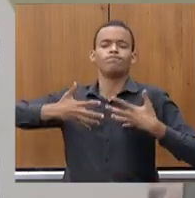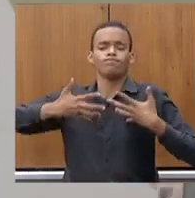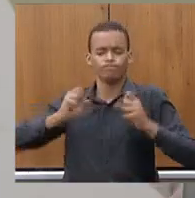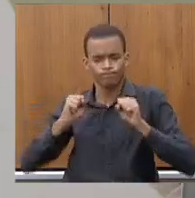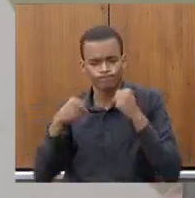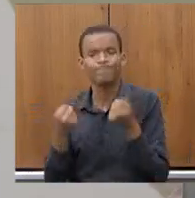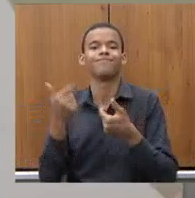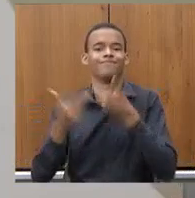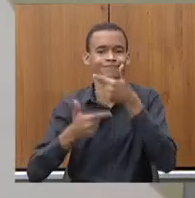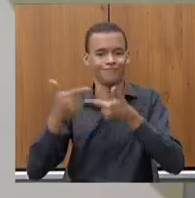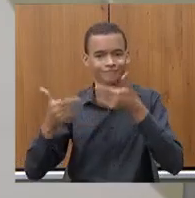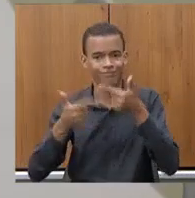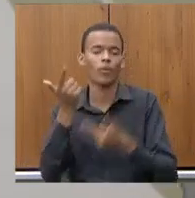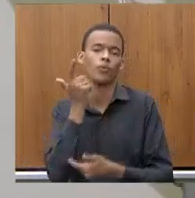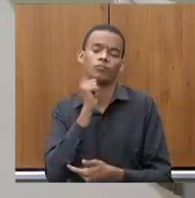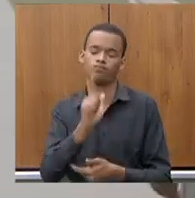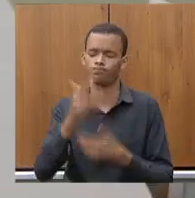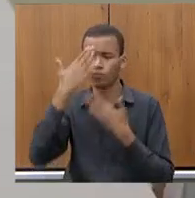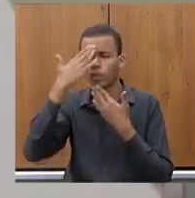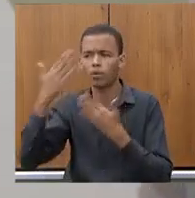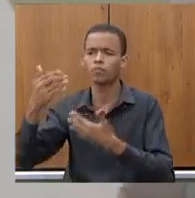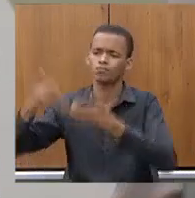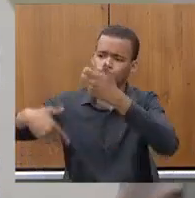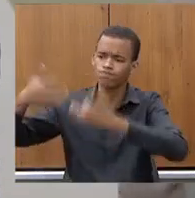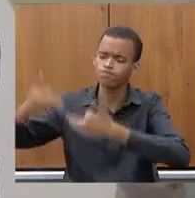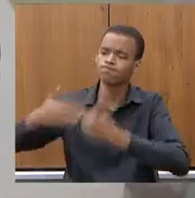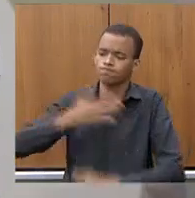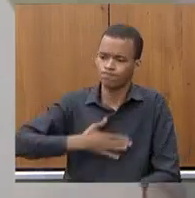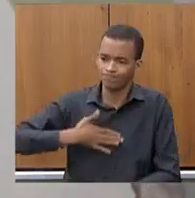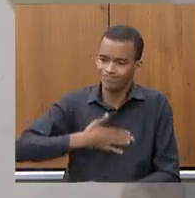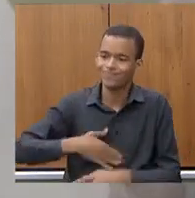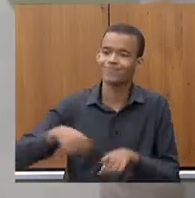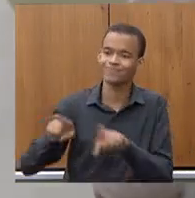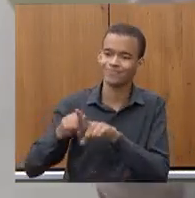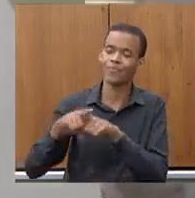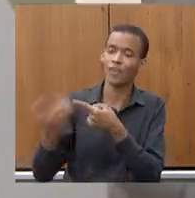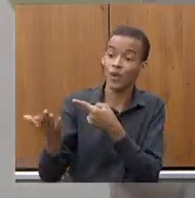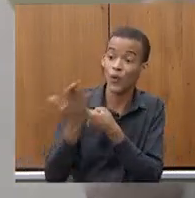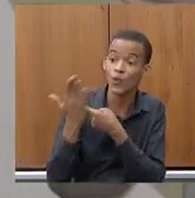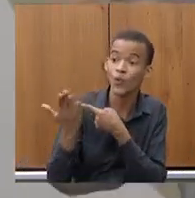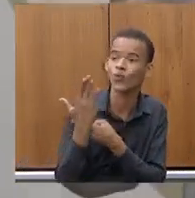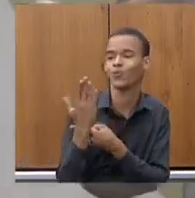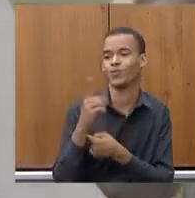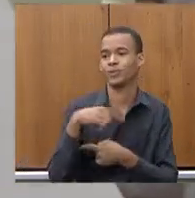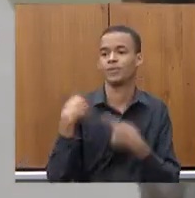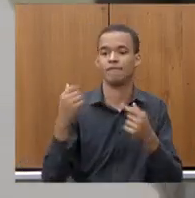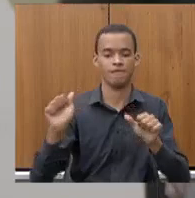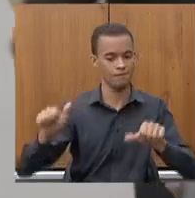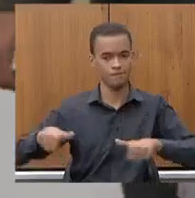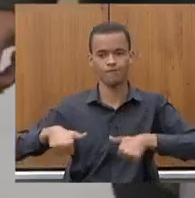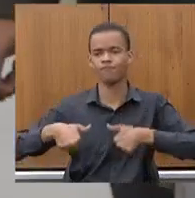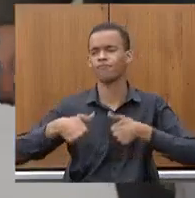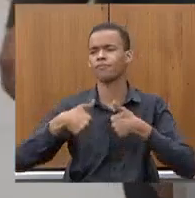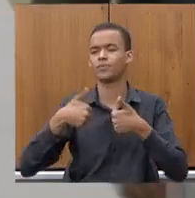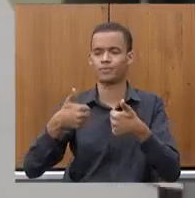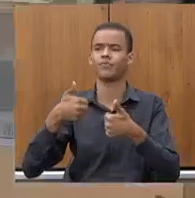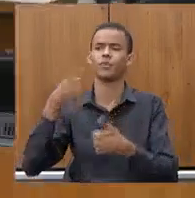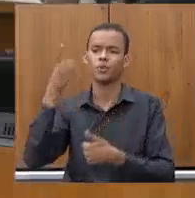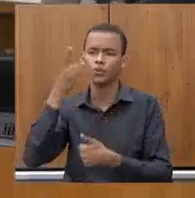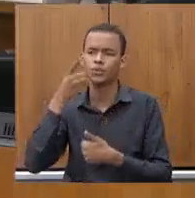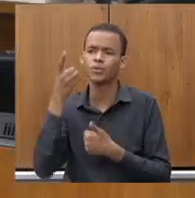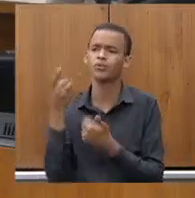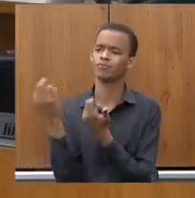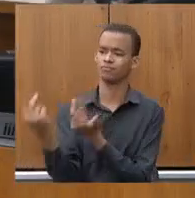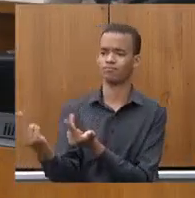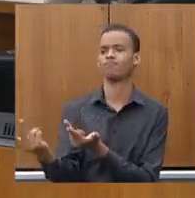cada vez mais e trazendo a oportunidade para a gente de melhorar, é isso que a gente quer de um deputado como o